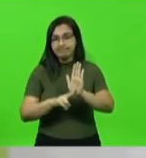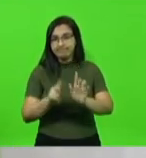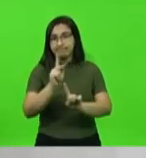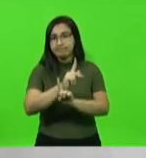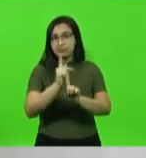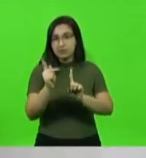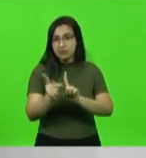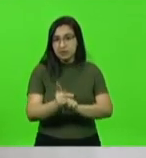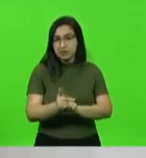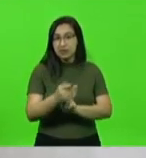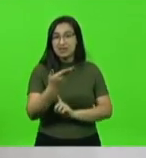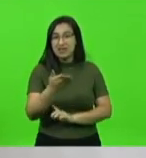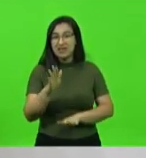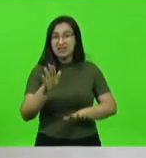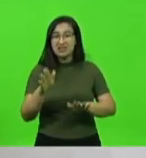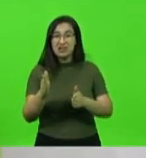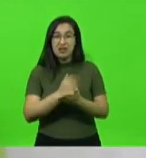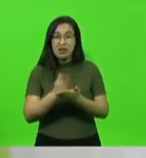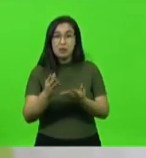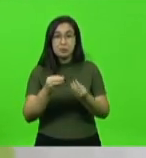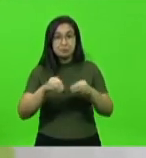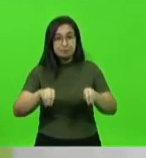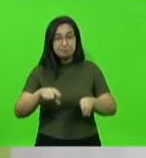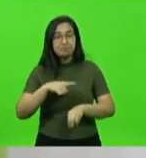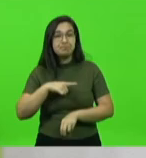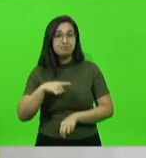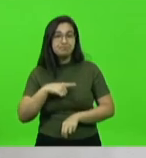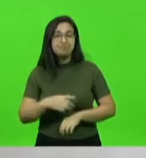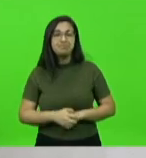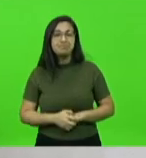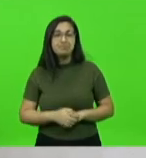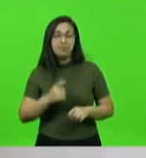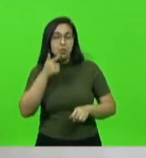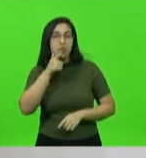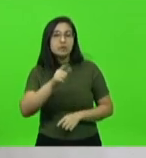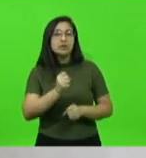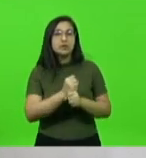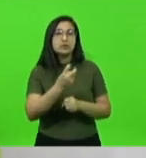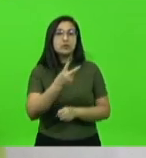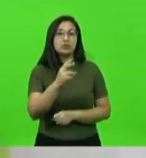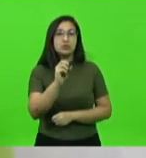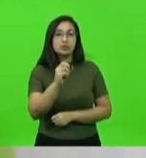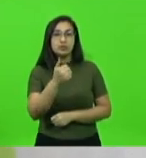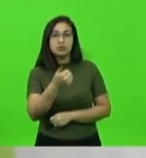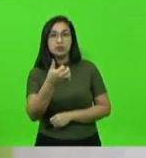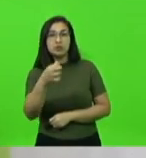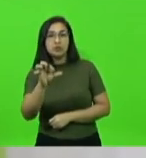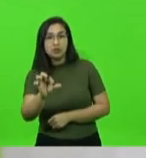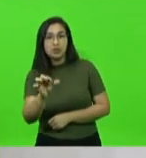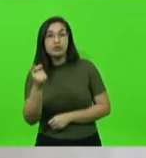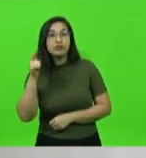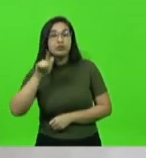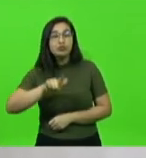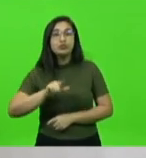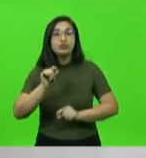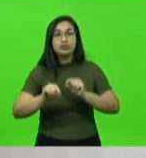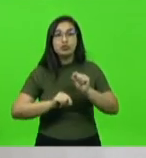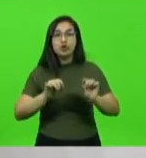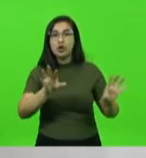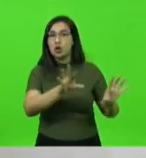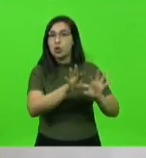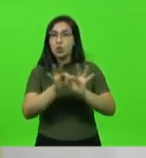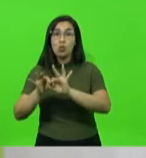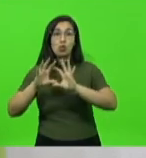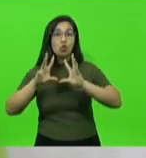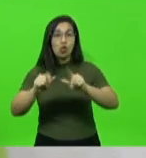prejudicado. Nós conseguimos, em 2019, mais uma vez, unir todas as associações